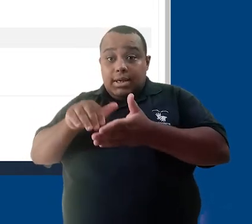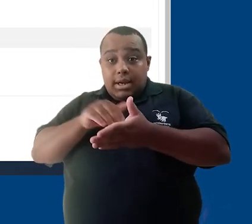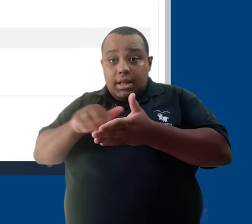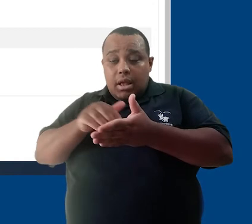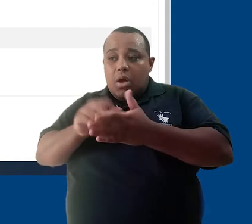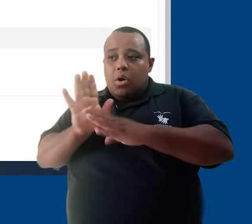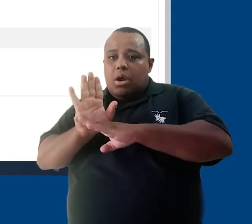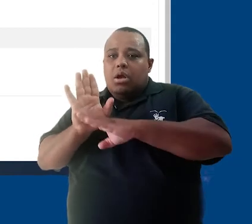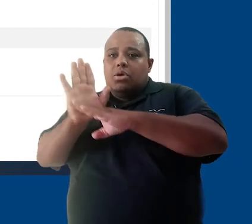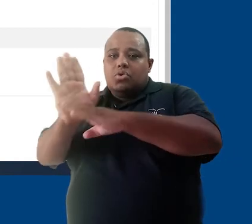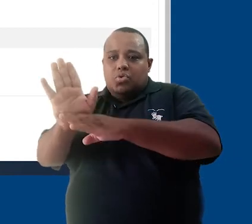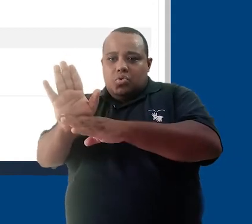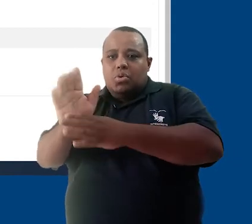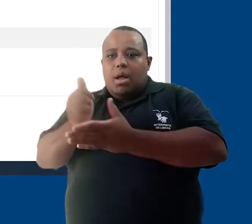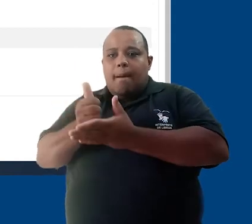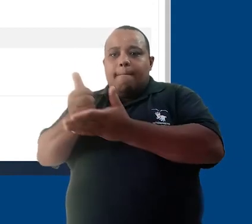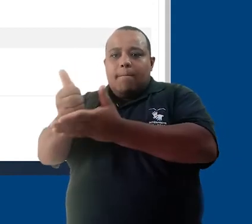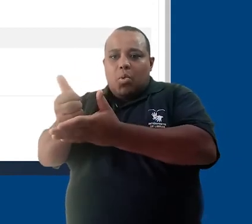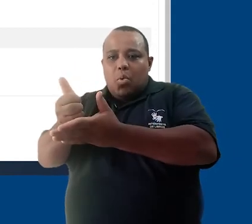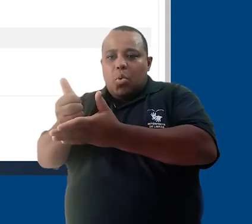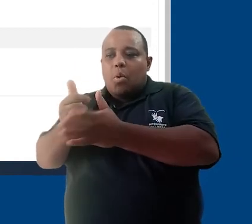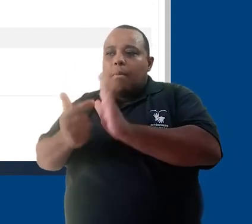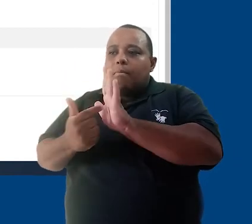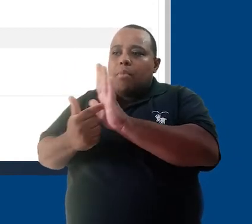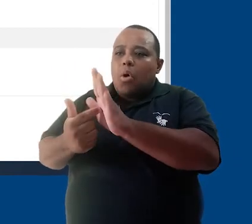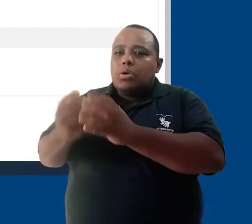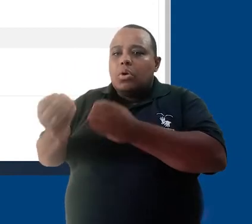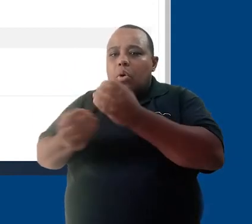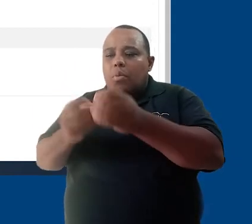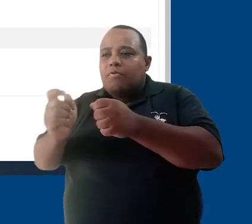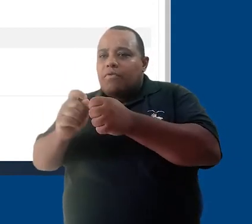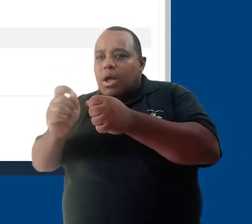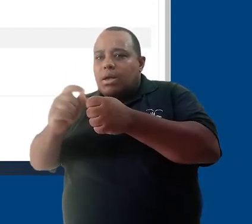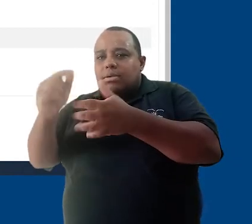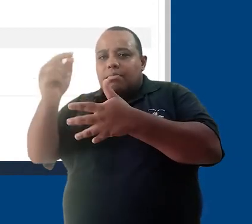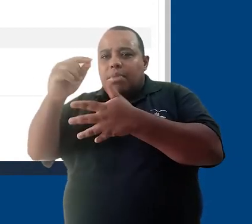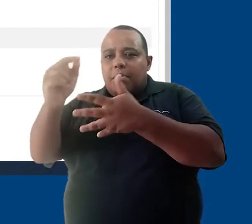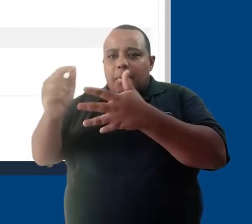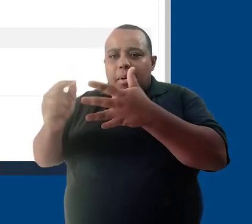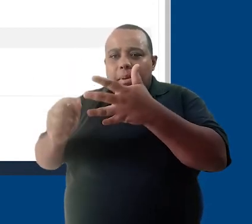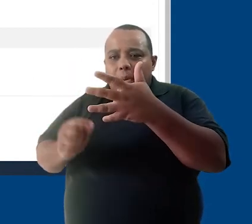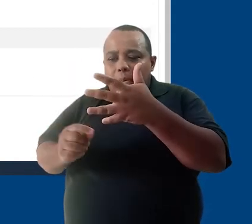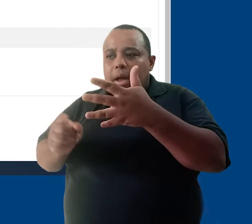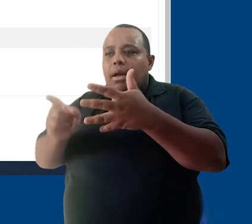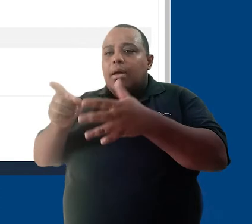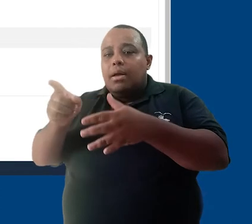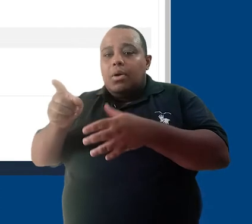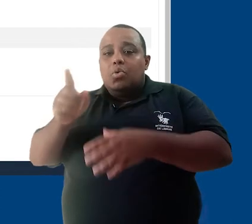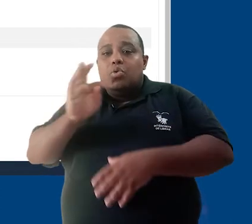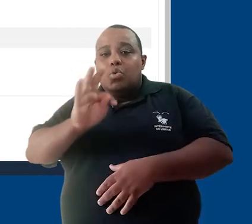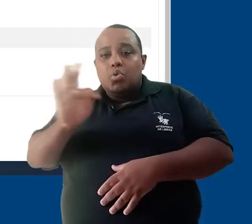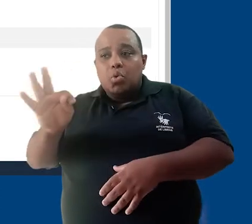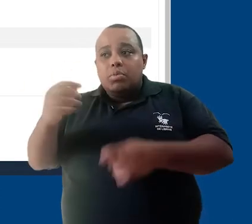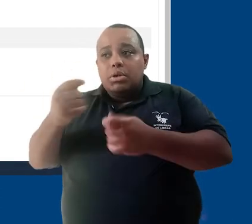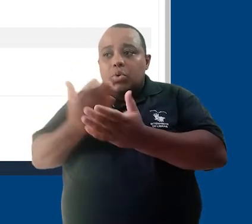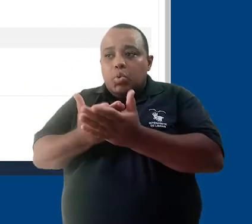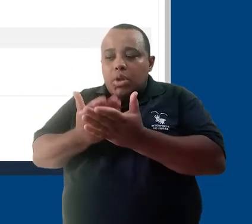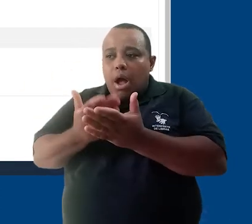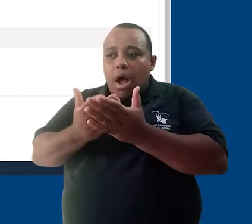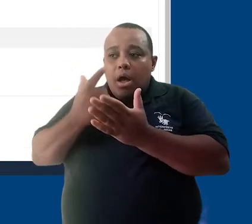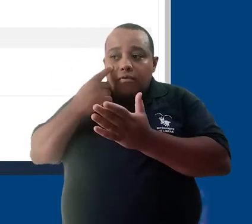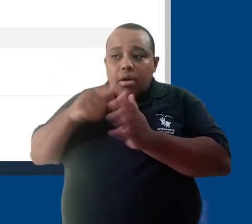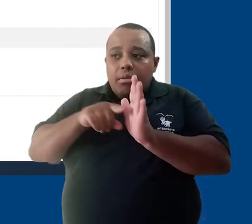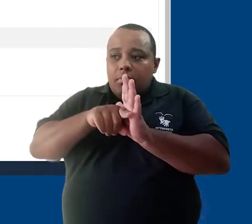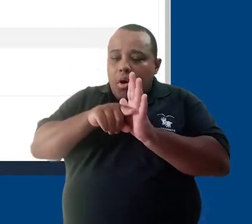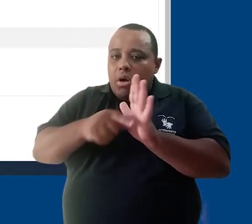de um exercício. Então, o secretário pode auxiliar neste momento, indicando os materiais de trilha de aprendizado que esses